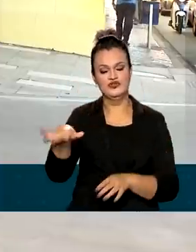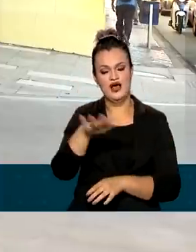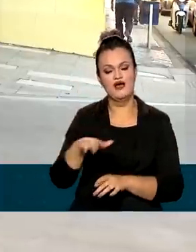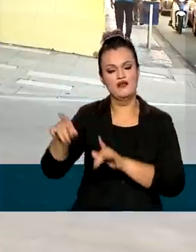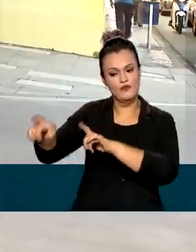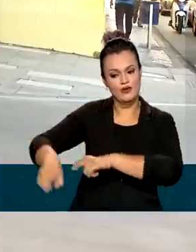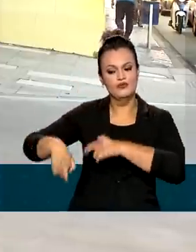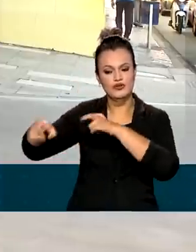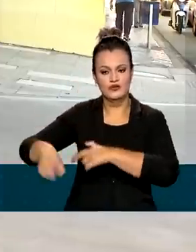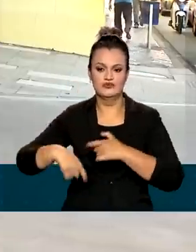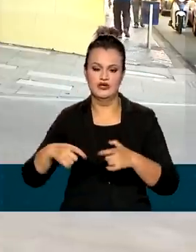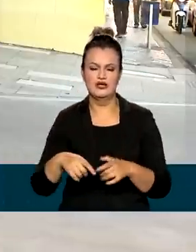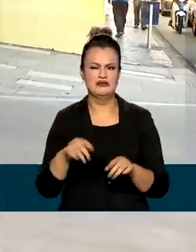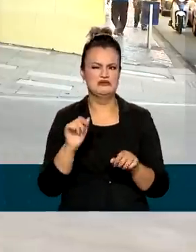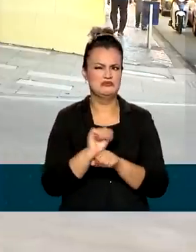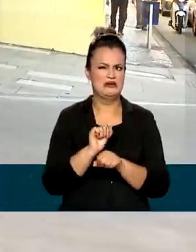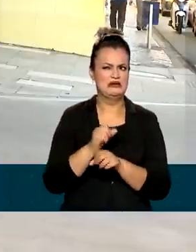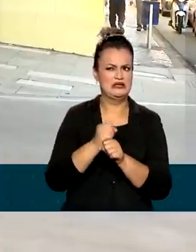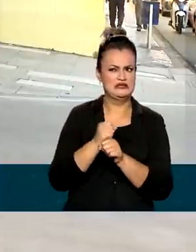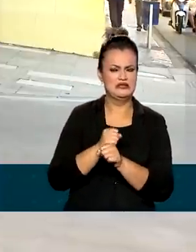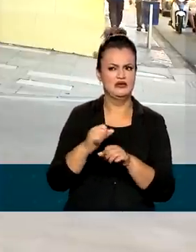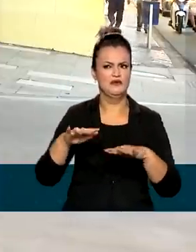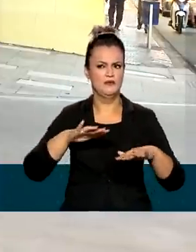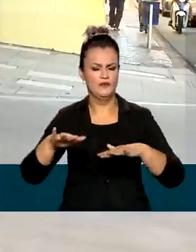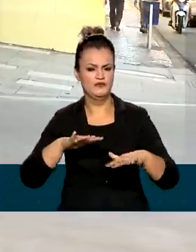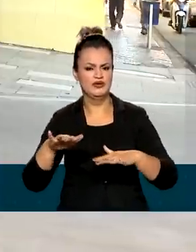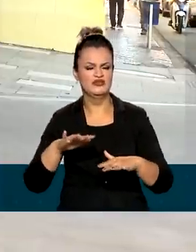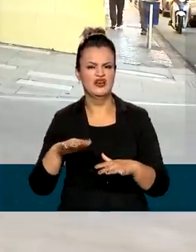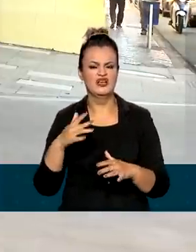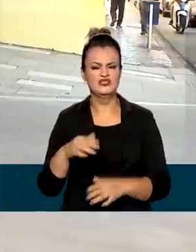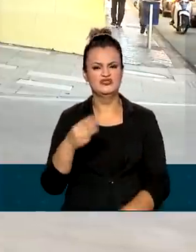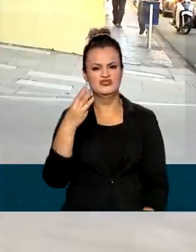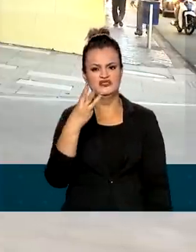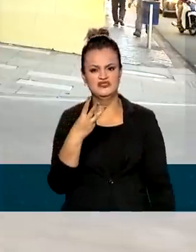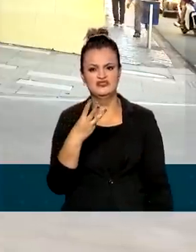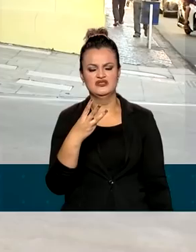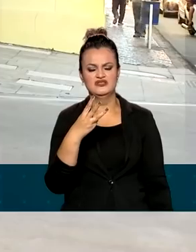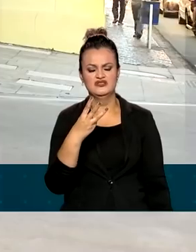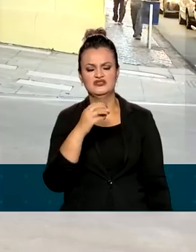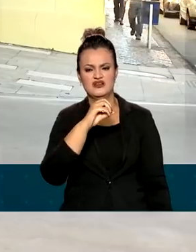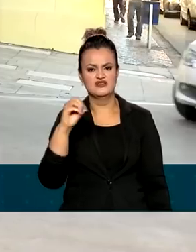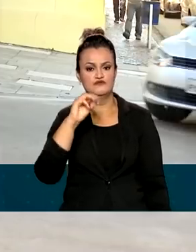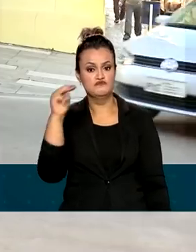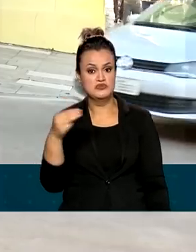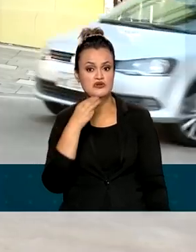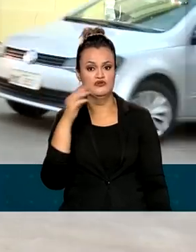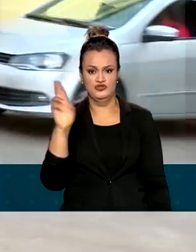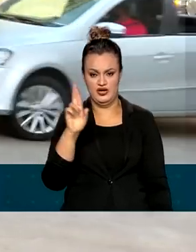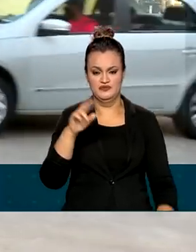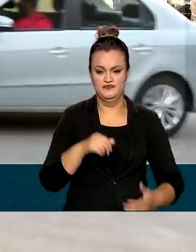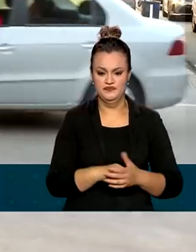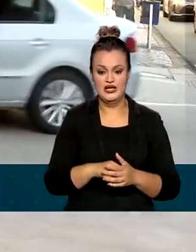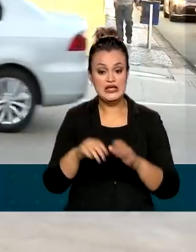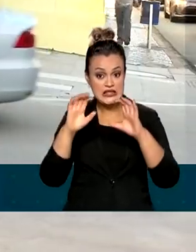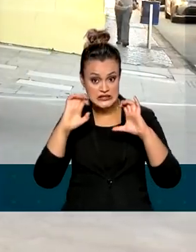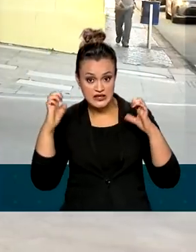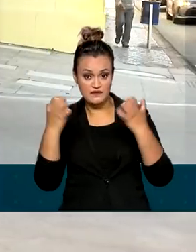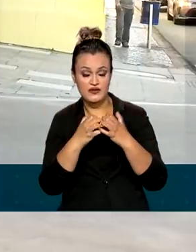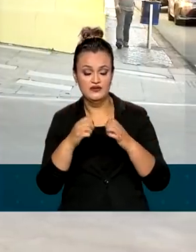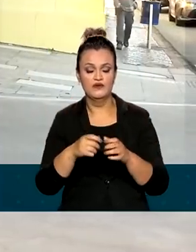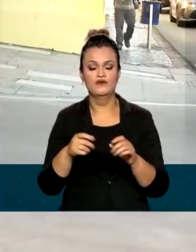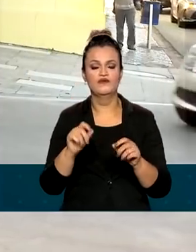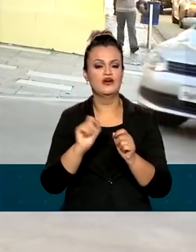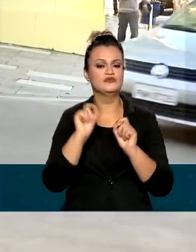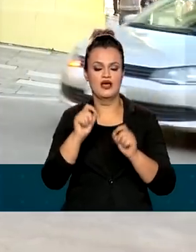A expectativa é de que, este ano, a feira vai movimentar negócios em mais de 300 milhões de reais. Durante o evento, são realizados